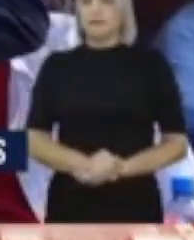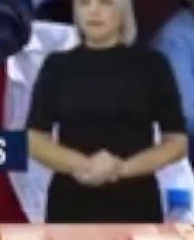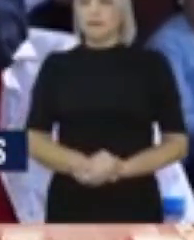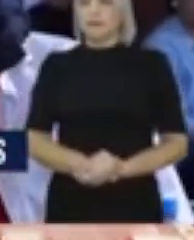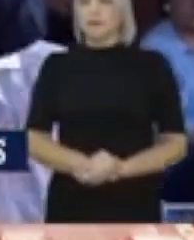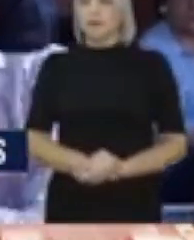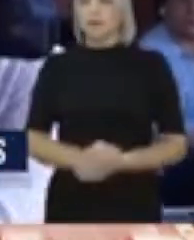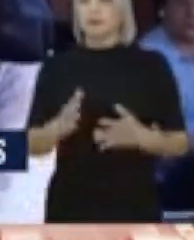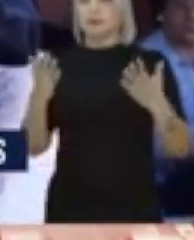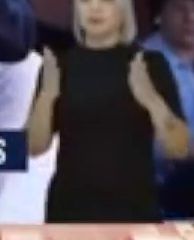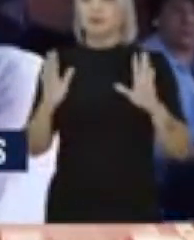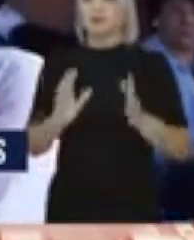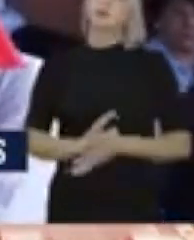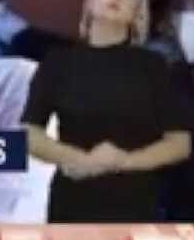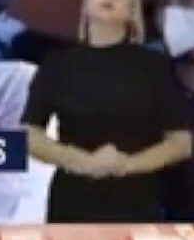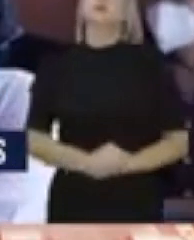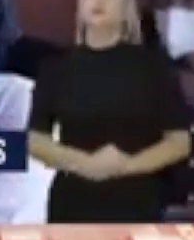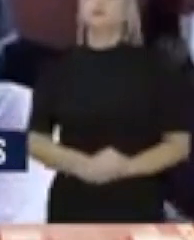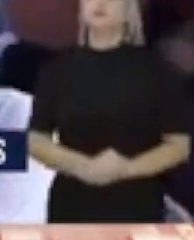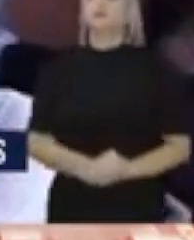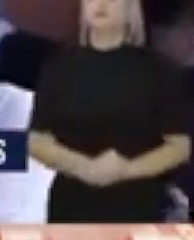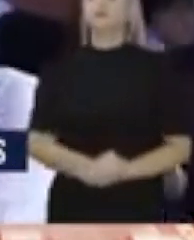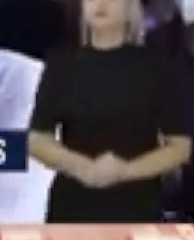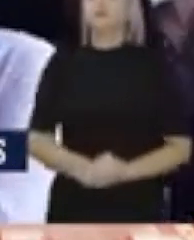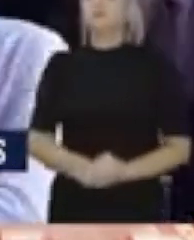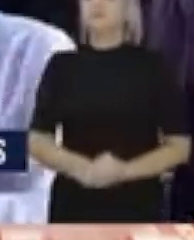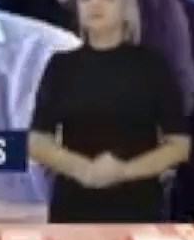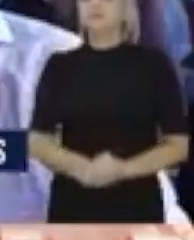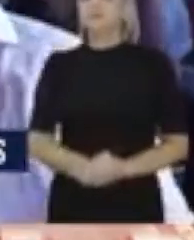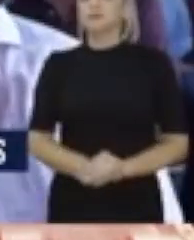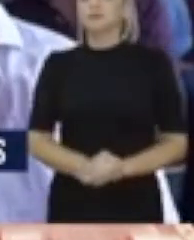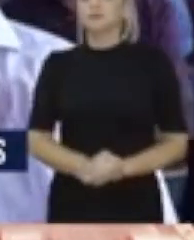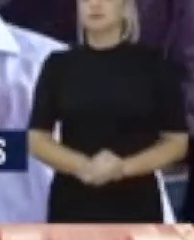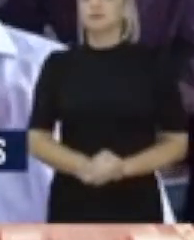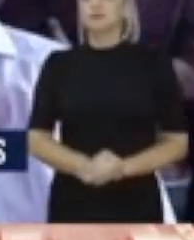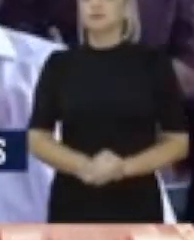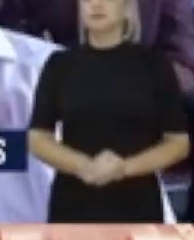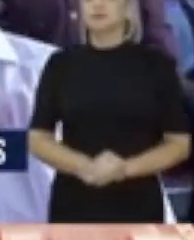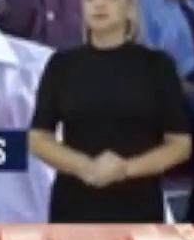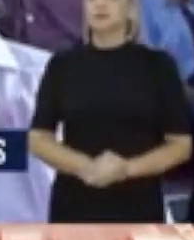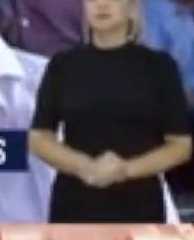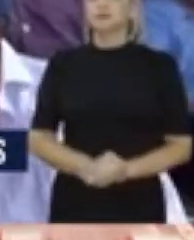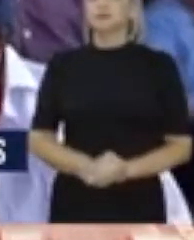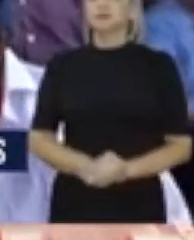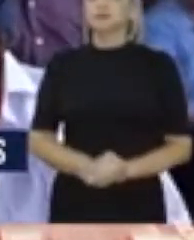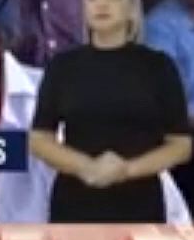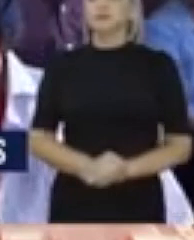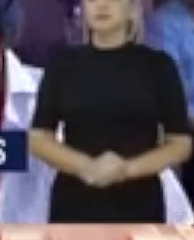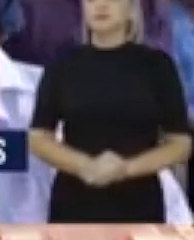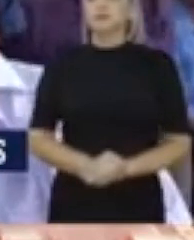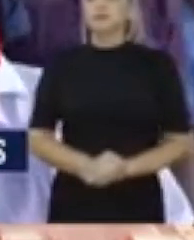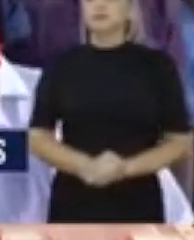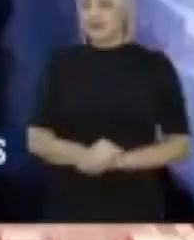palanque nesse momento, está discutindo o que fazer, porque não consegue uma saída interna, e que possivelmente o PT pode abrir mão